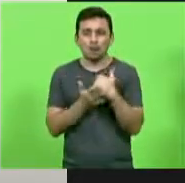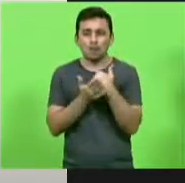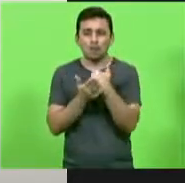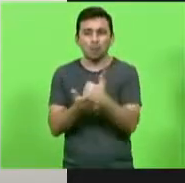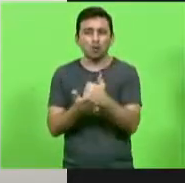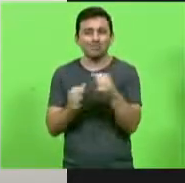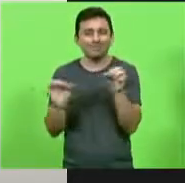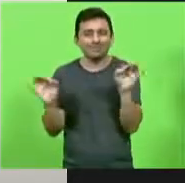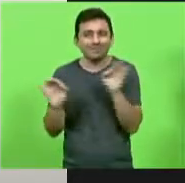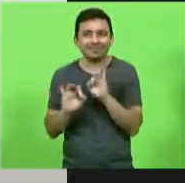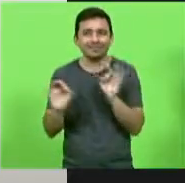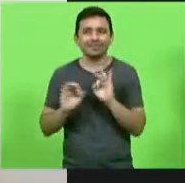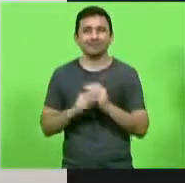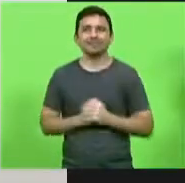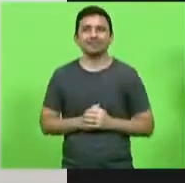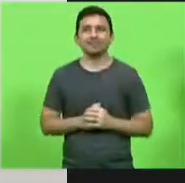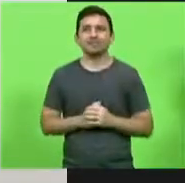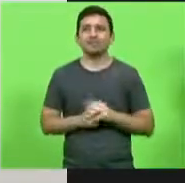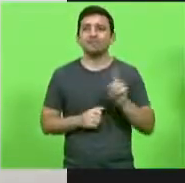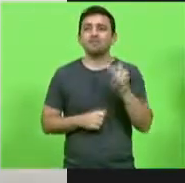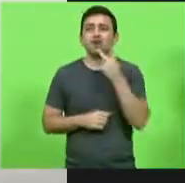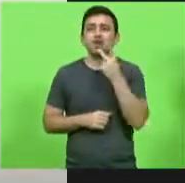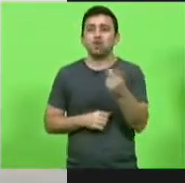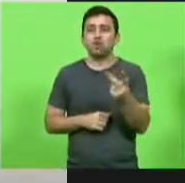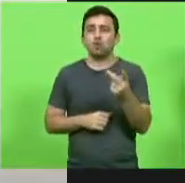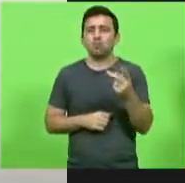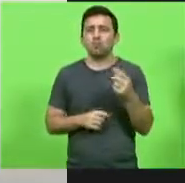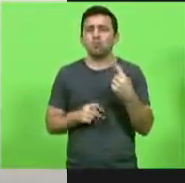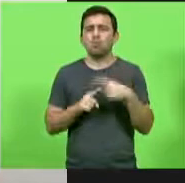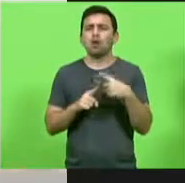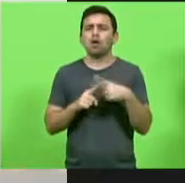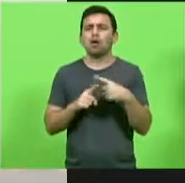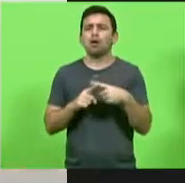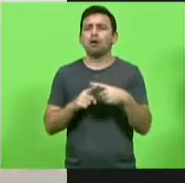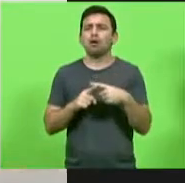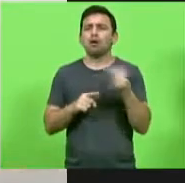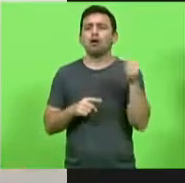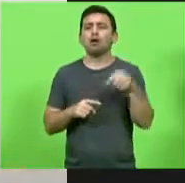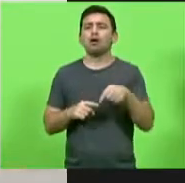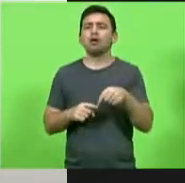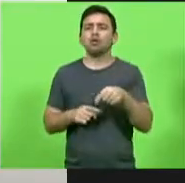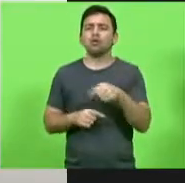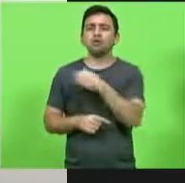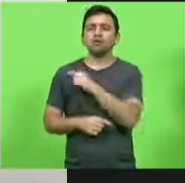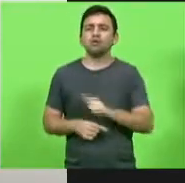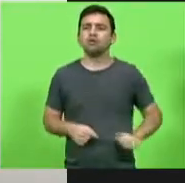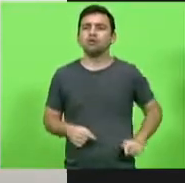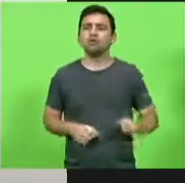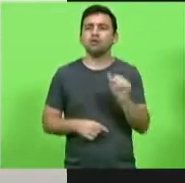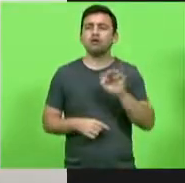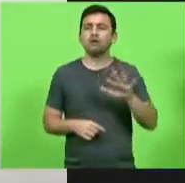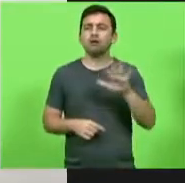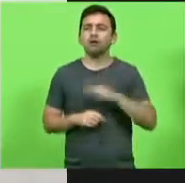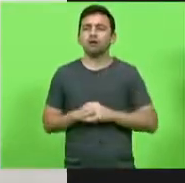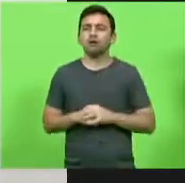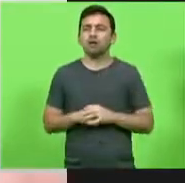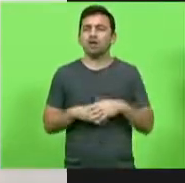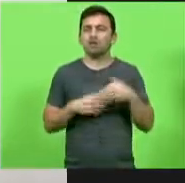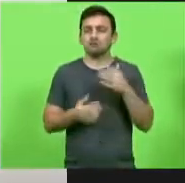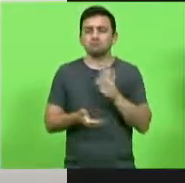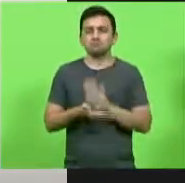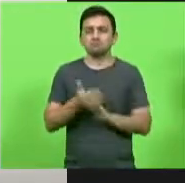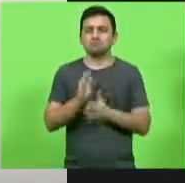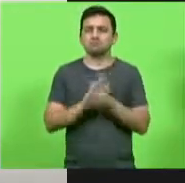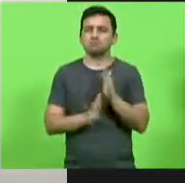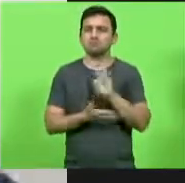setor não disse ainda que veio o governo federal está totalmente lavando as